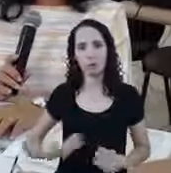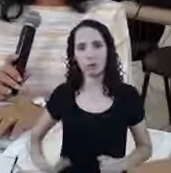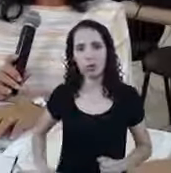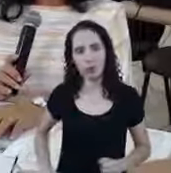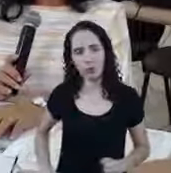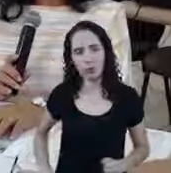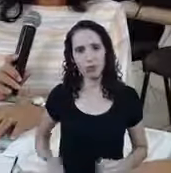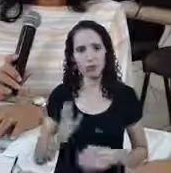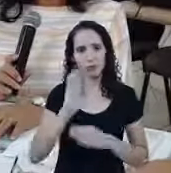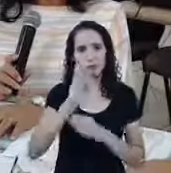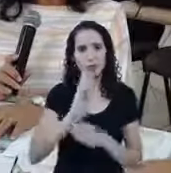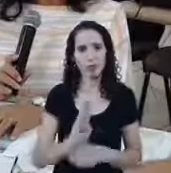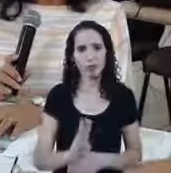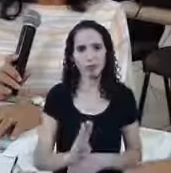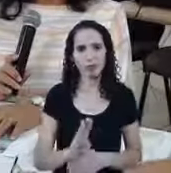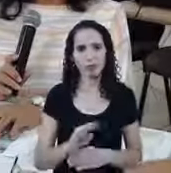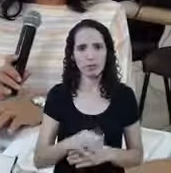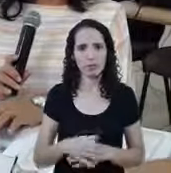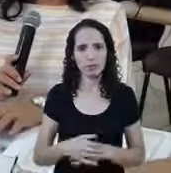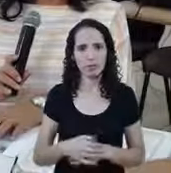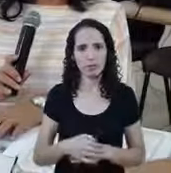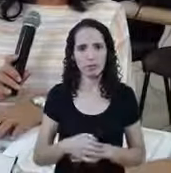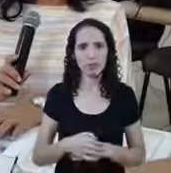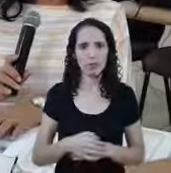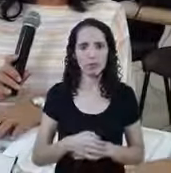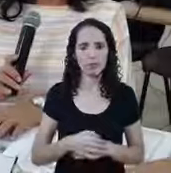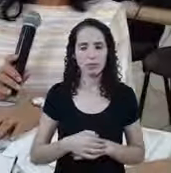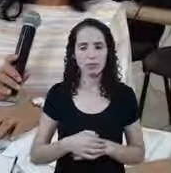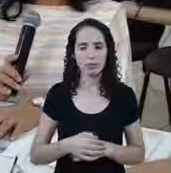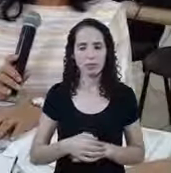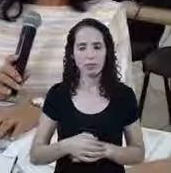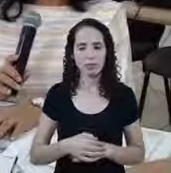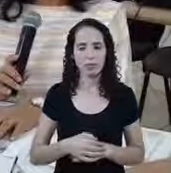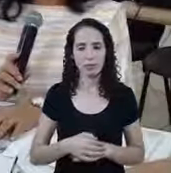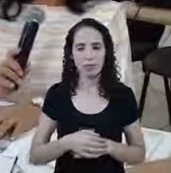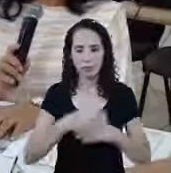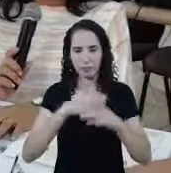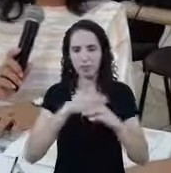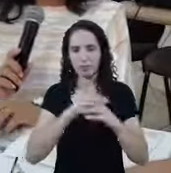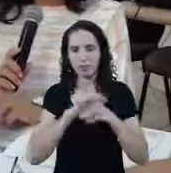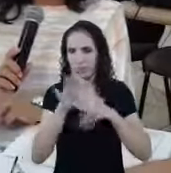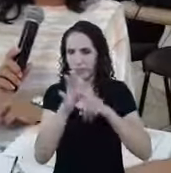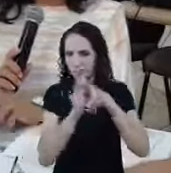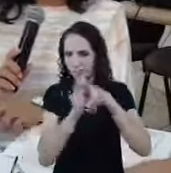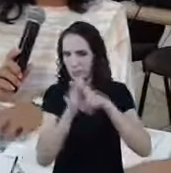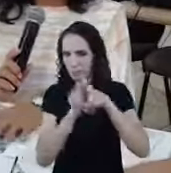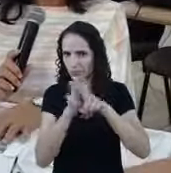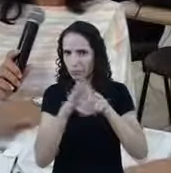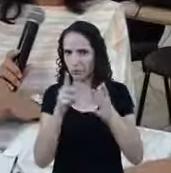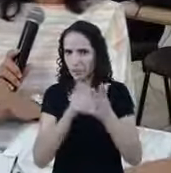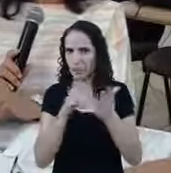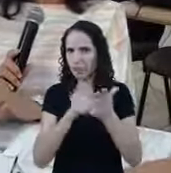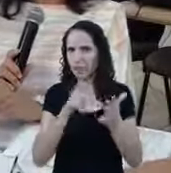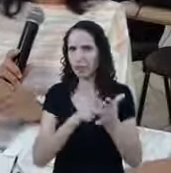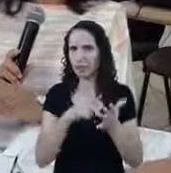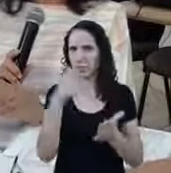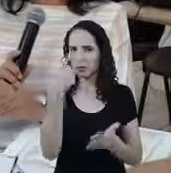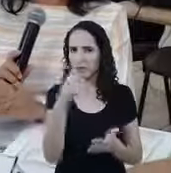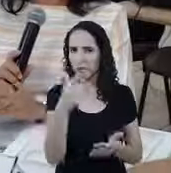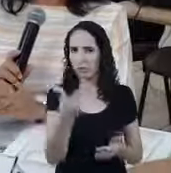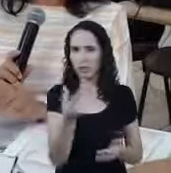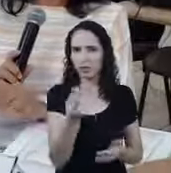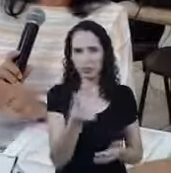parâmetros Ou seja Quais serão esses parâmetros Para análise De quem não tem Nenhuma renda Que